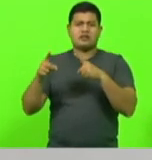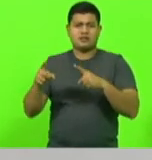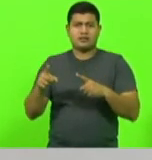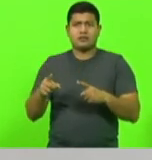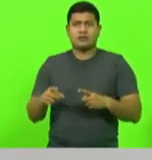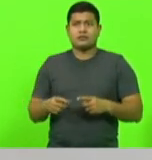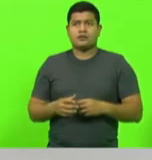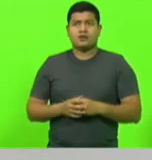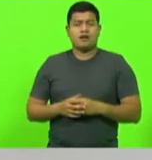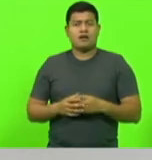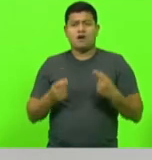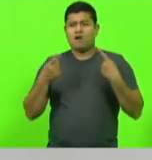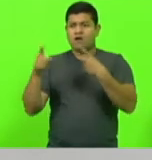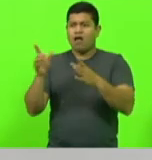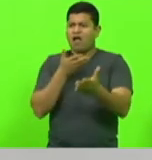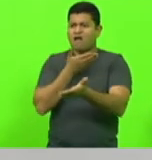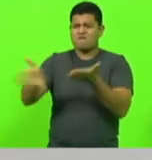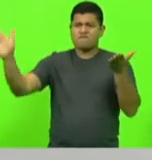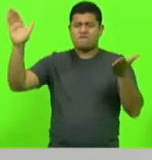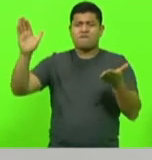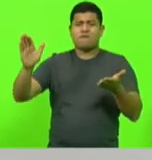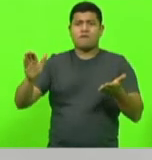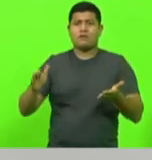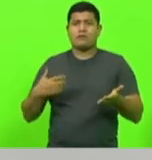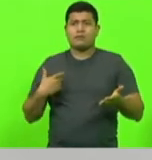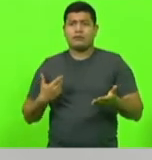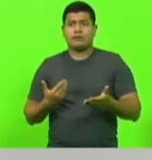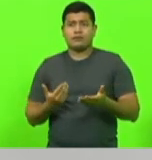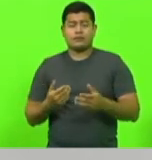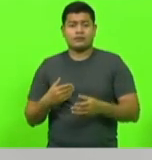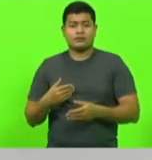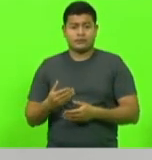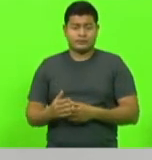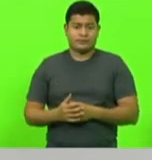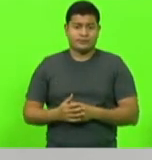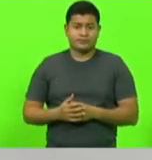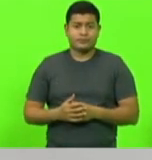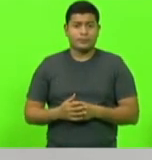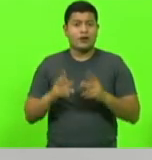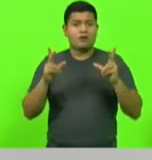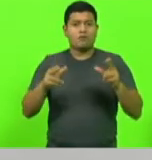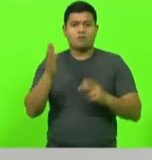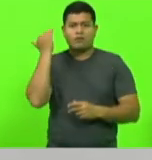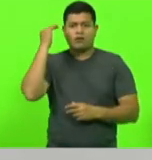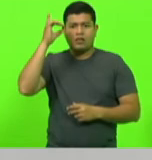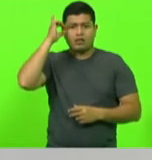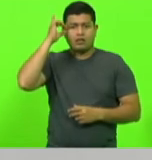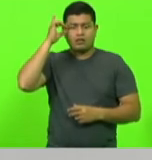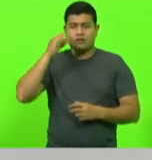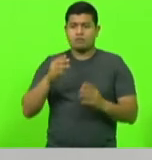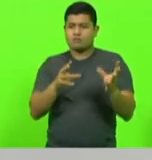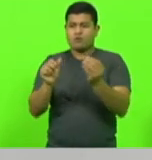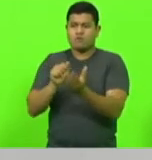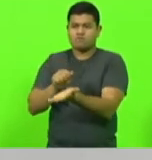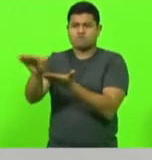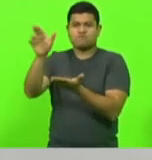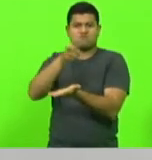assim, não fora Bolsonaro do jeito que fizeram com a Dilma e acabaram com o país dali para frente. Nós temos que admitir que ele é